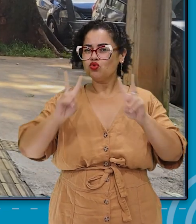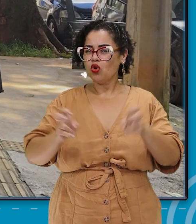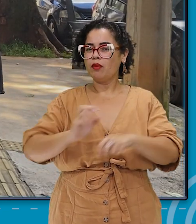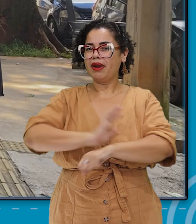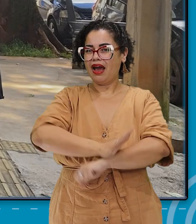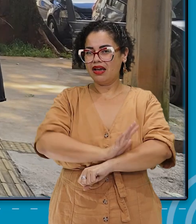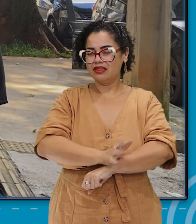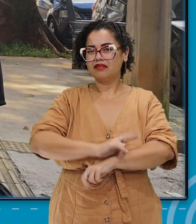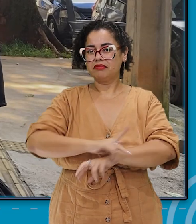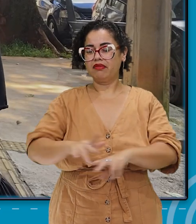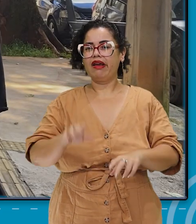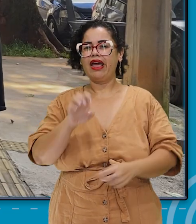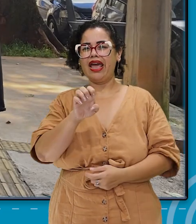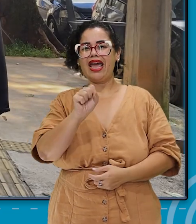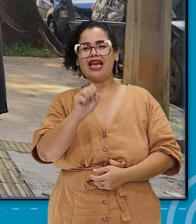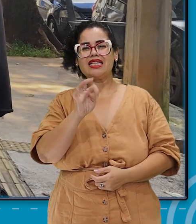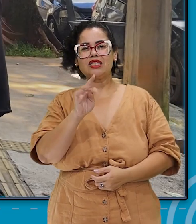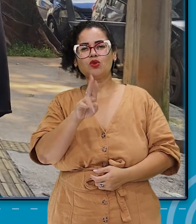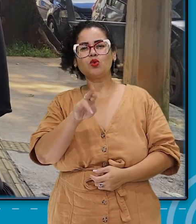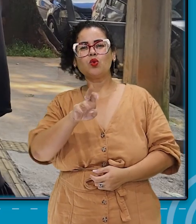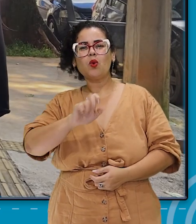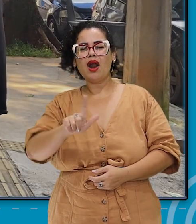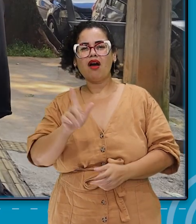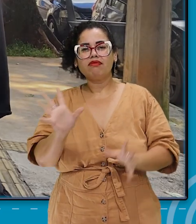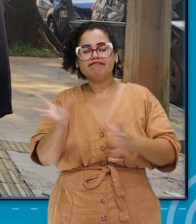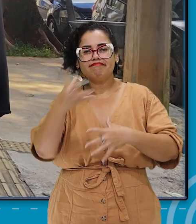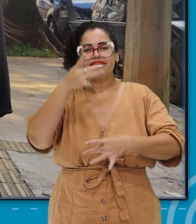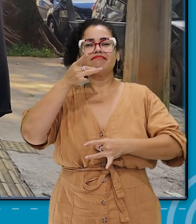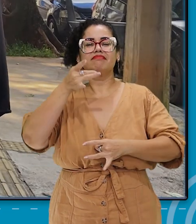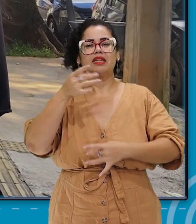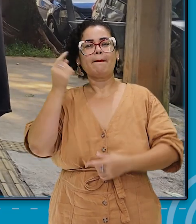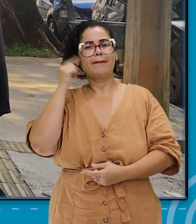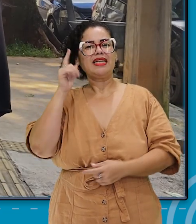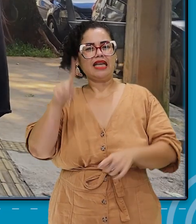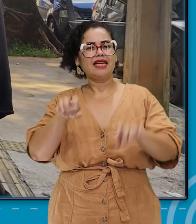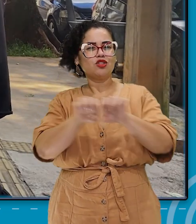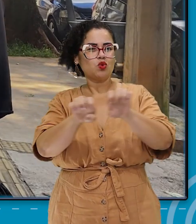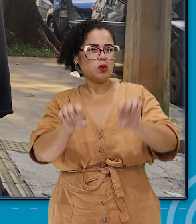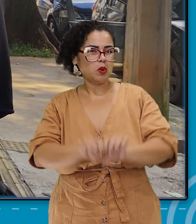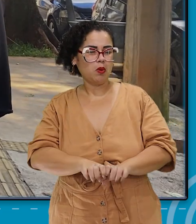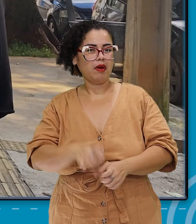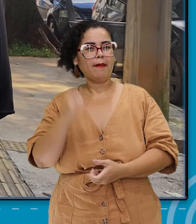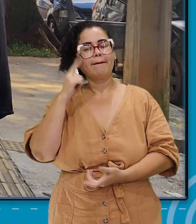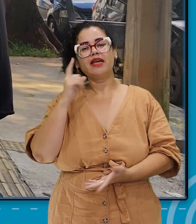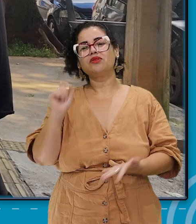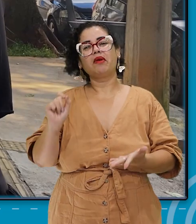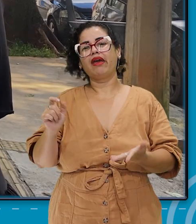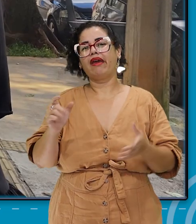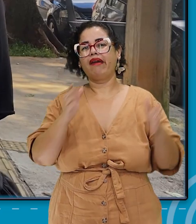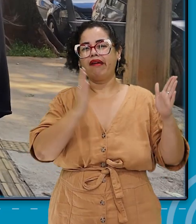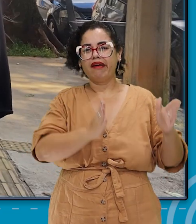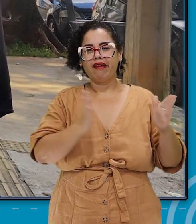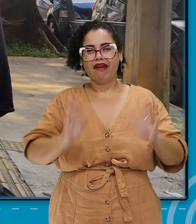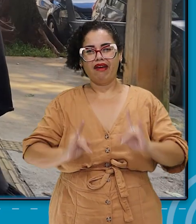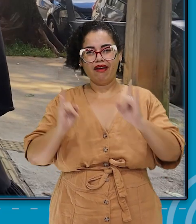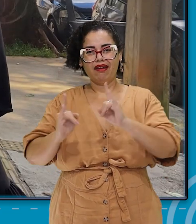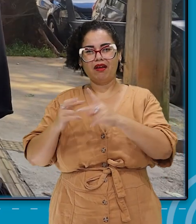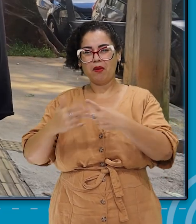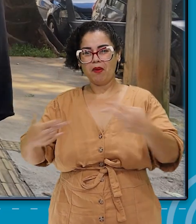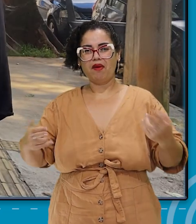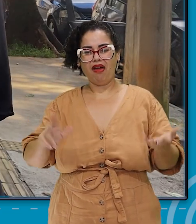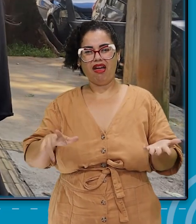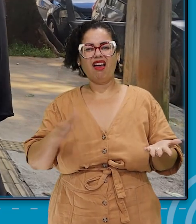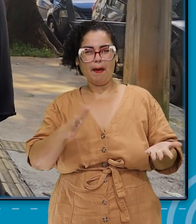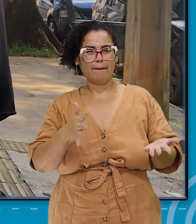de racismo estrutural. E quando a gente fala de estrutura, a gente pensa, sei lá, num primeiro pavimento, num segundo